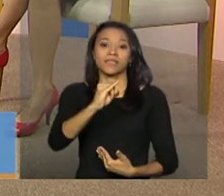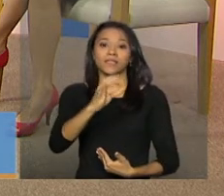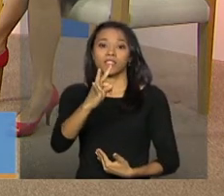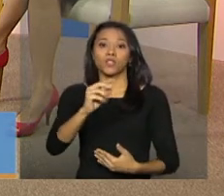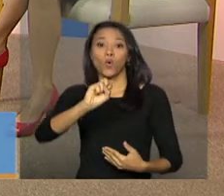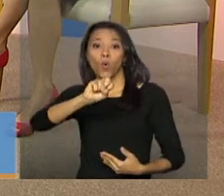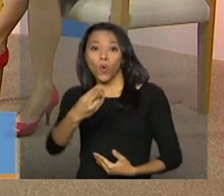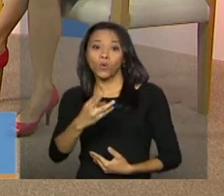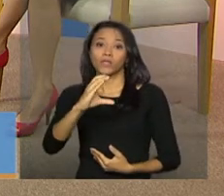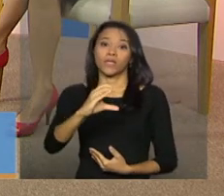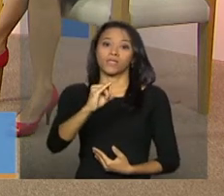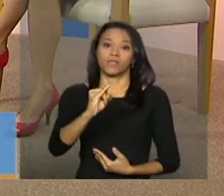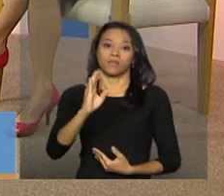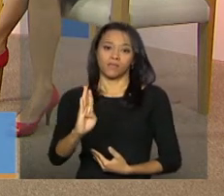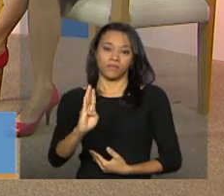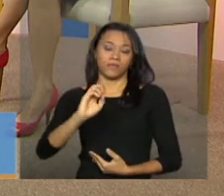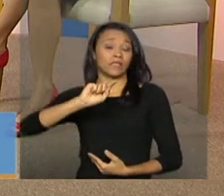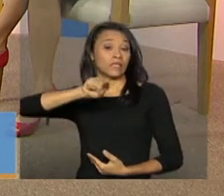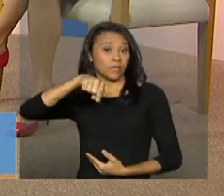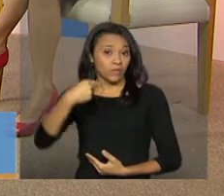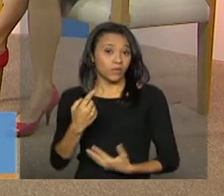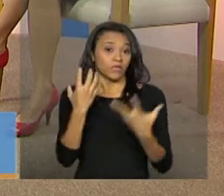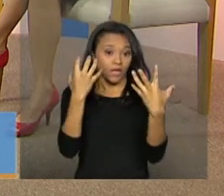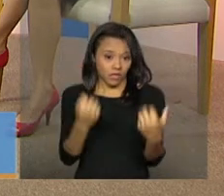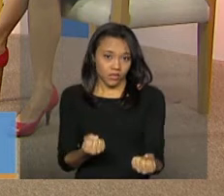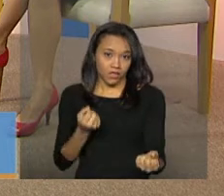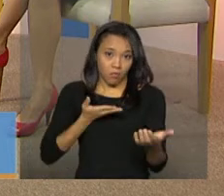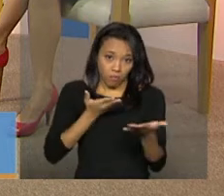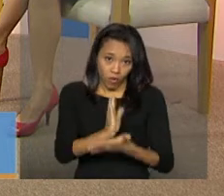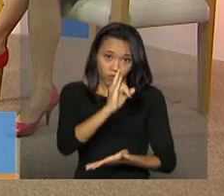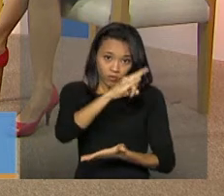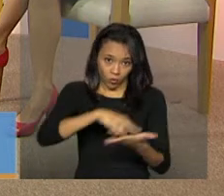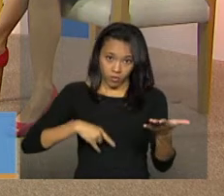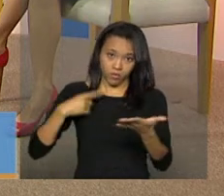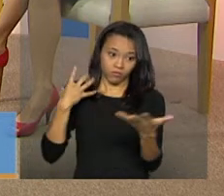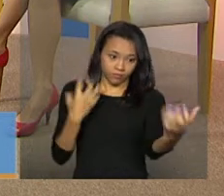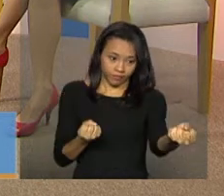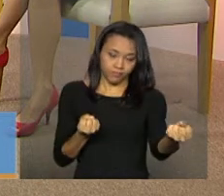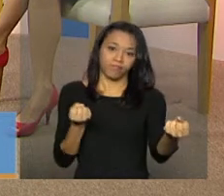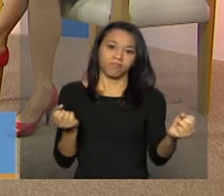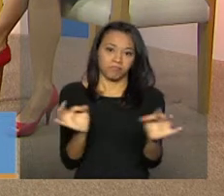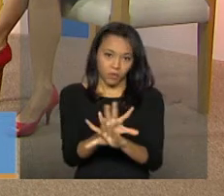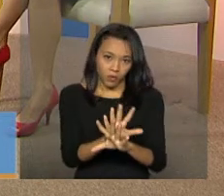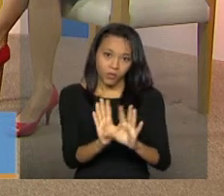acesso, após a pactuação e aprovação pelos respectivos conselhos,